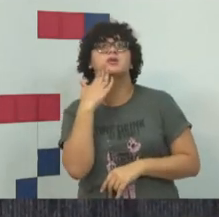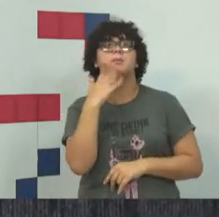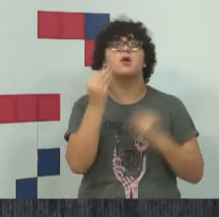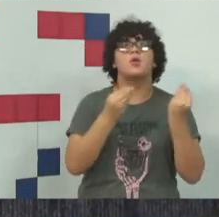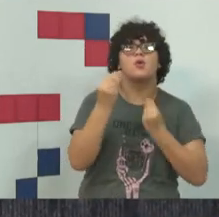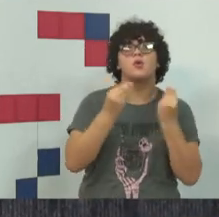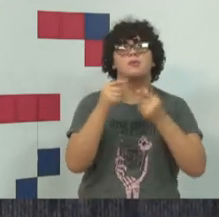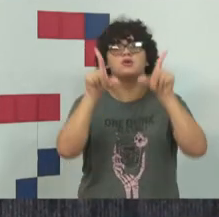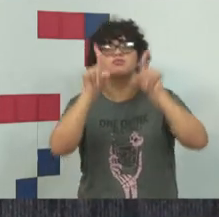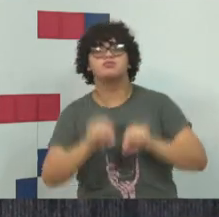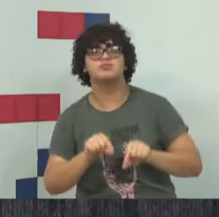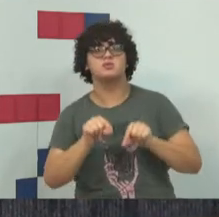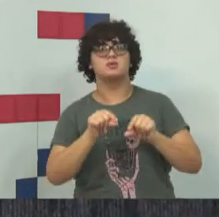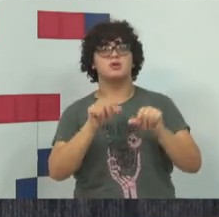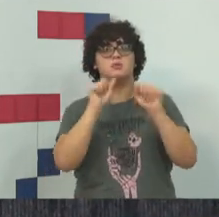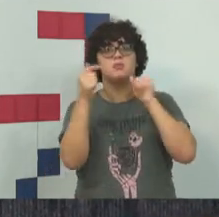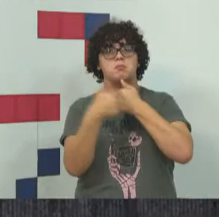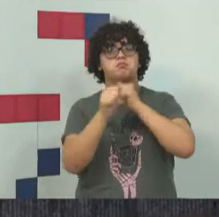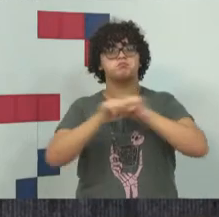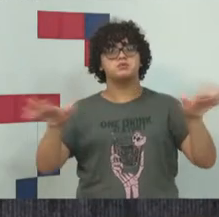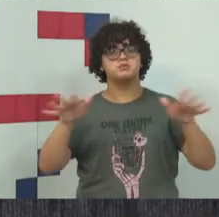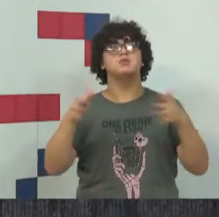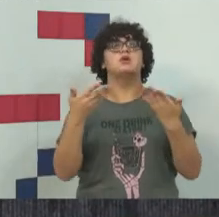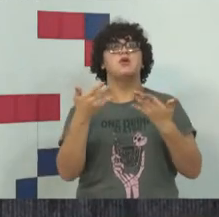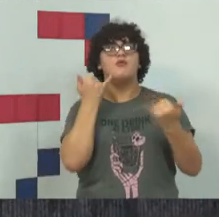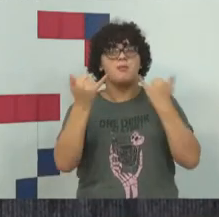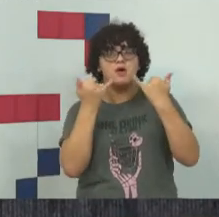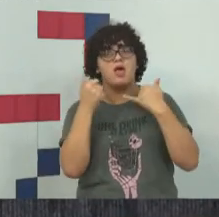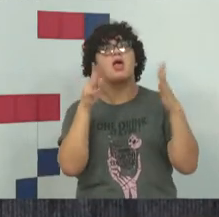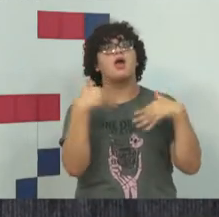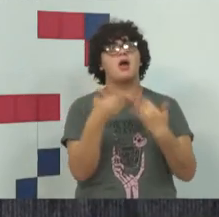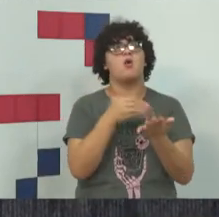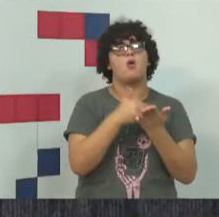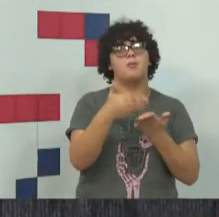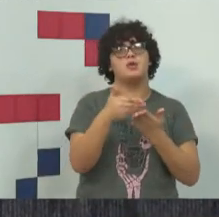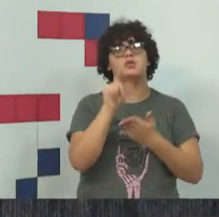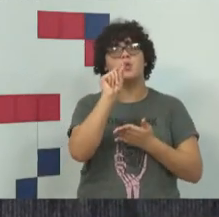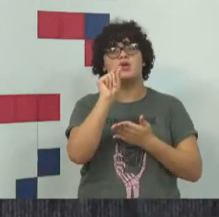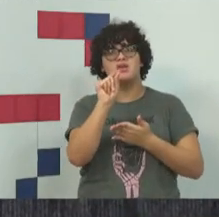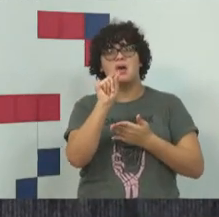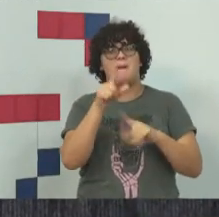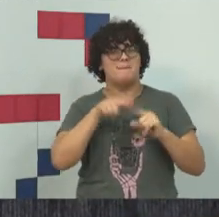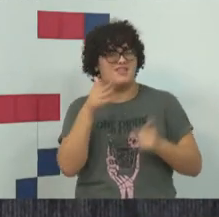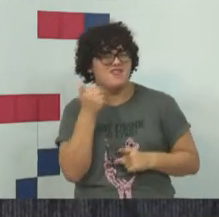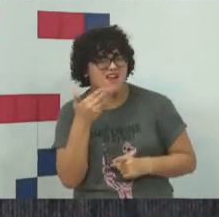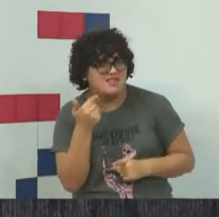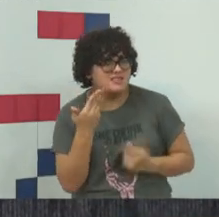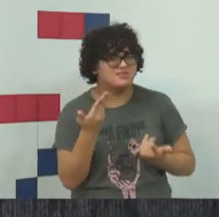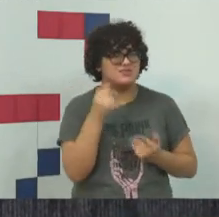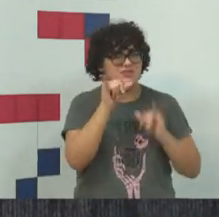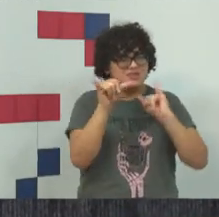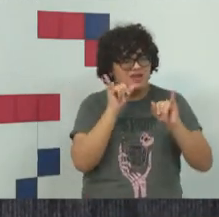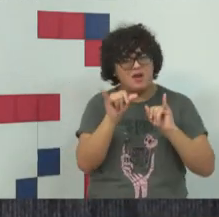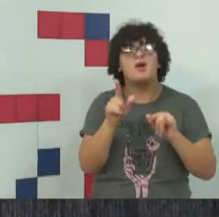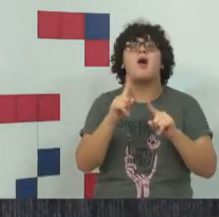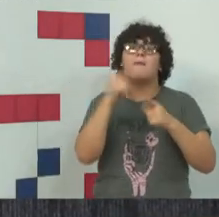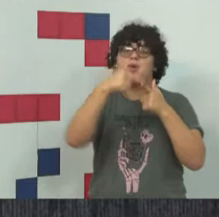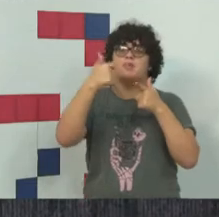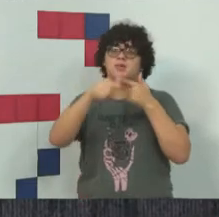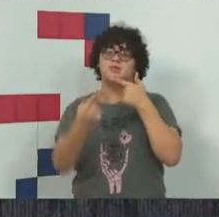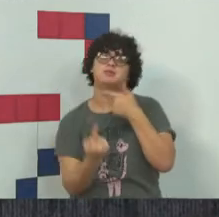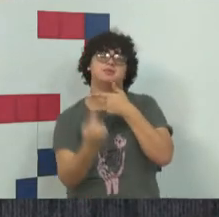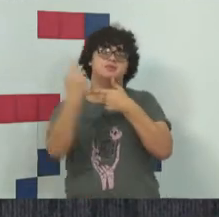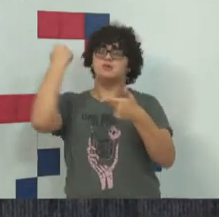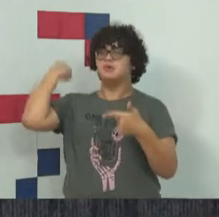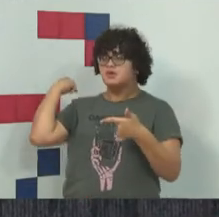eventualmente, reduzir o compartilhamento desses dados. Então, existe aí um instrumento começando a ser construído, mas não é assim tão fácil, não. O problema é muito anterior. O que fazer com